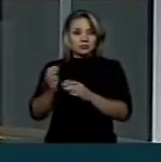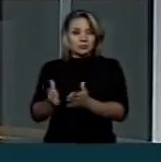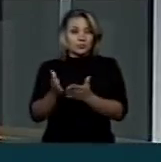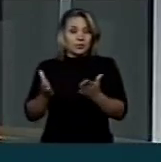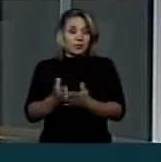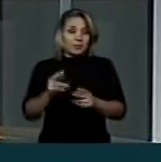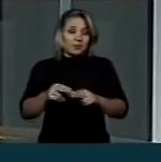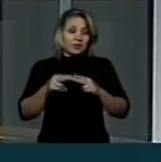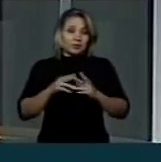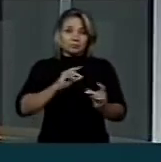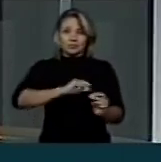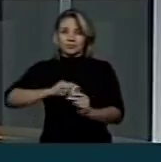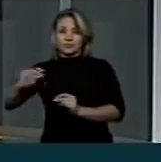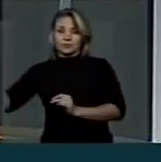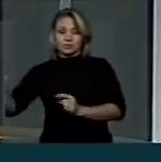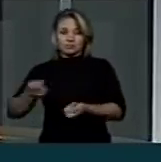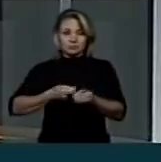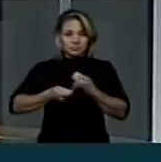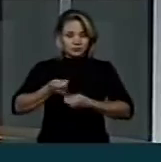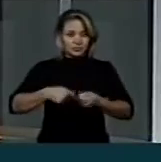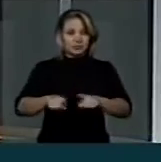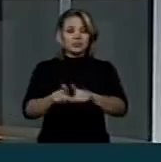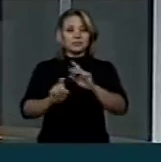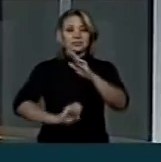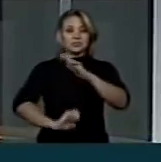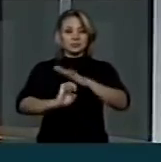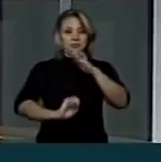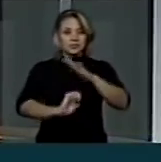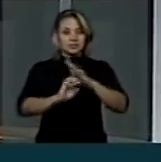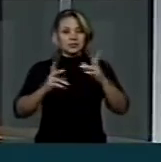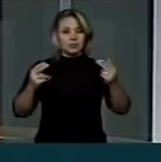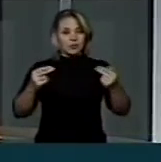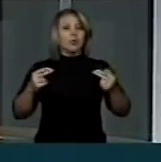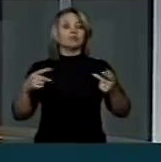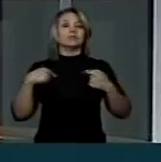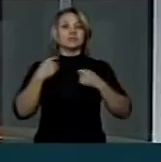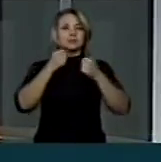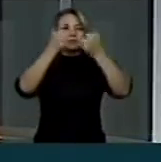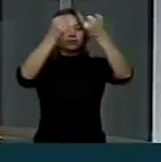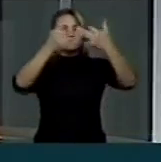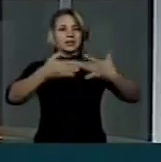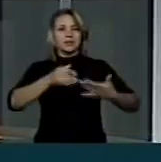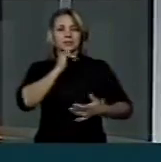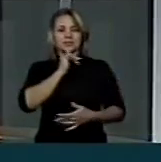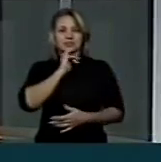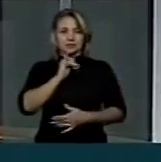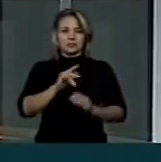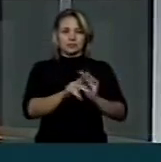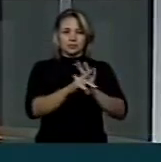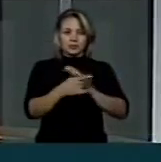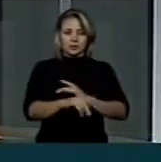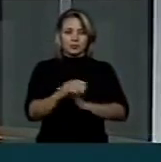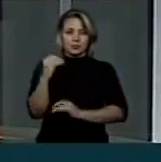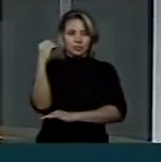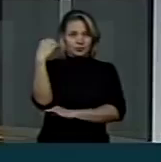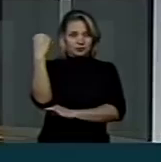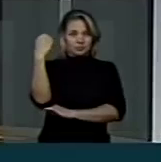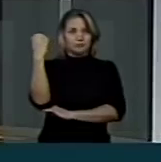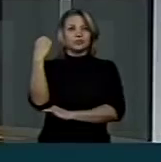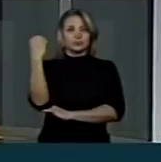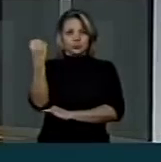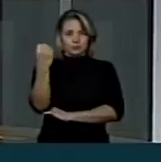de investimentos e de empresas, como nós poderíamos citar o caso do próprio Rio Grande do Sul.